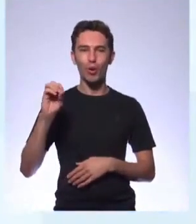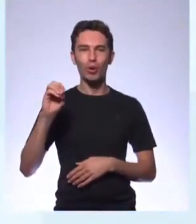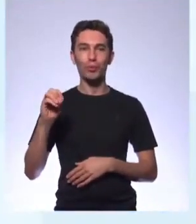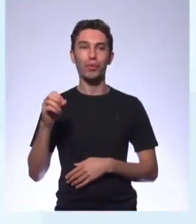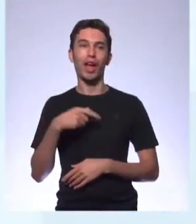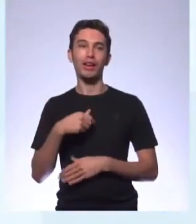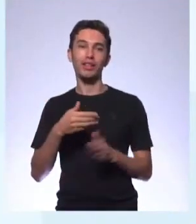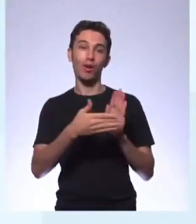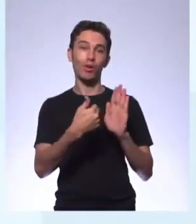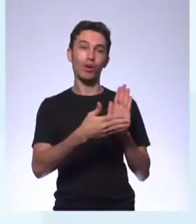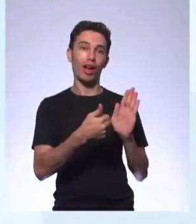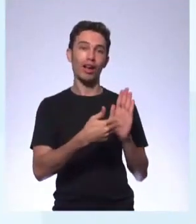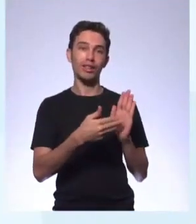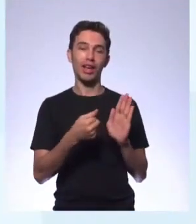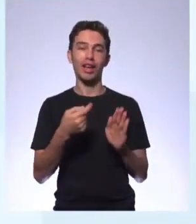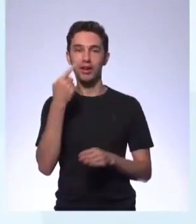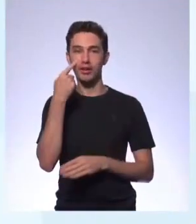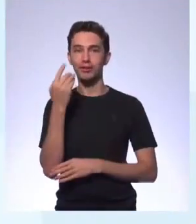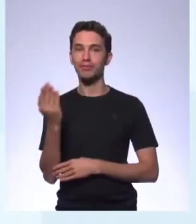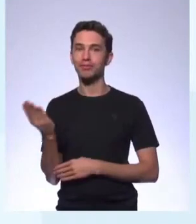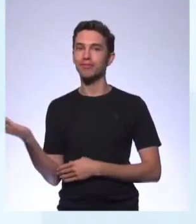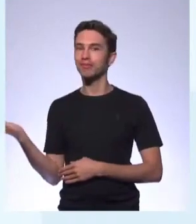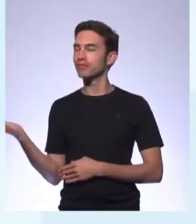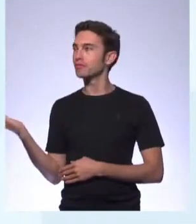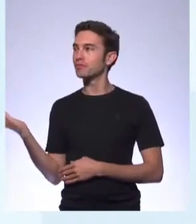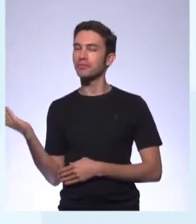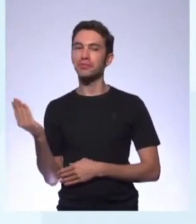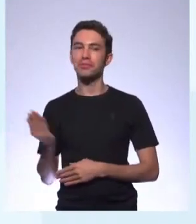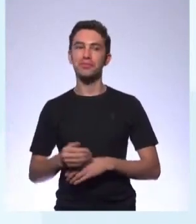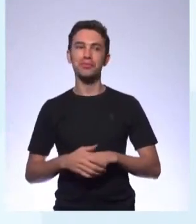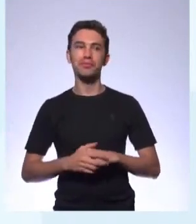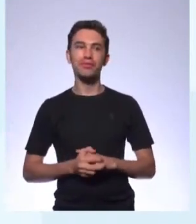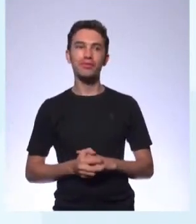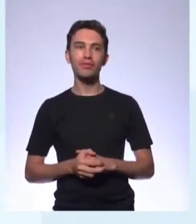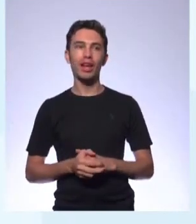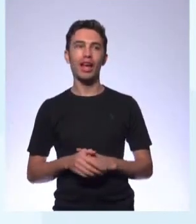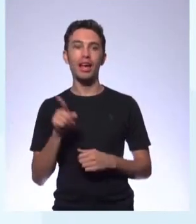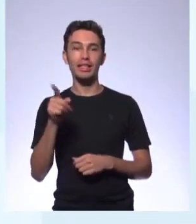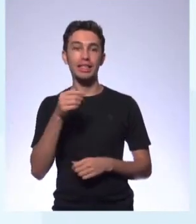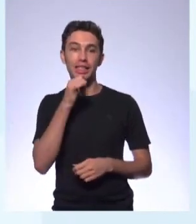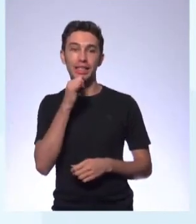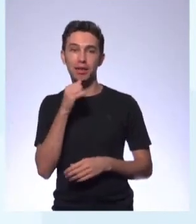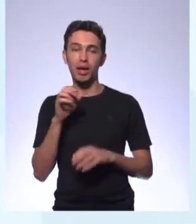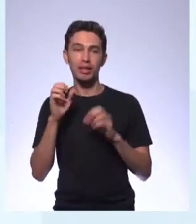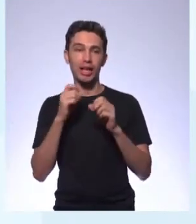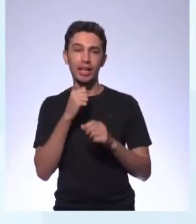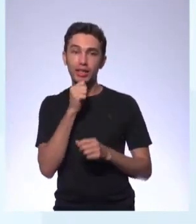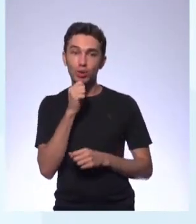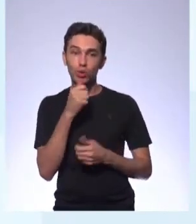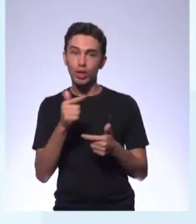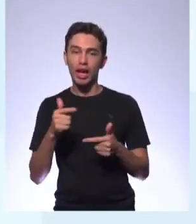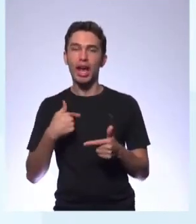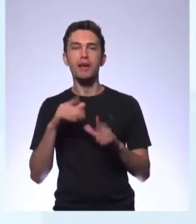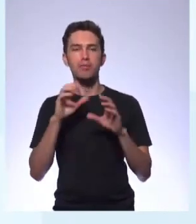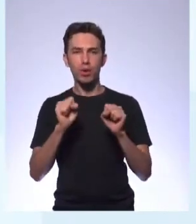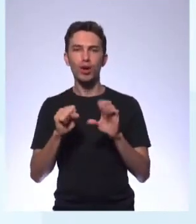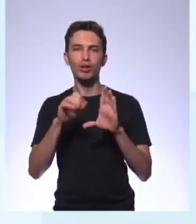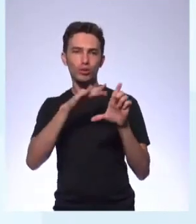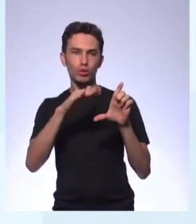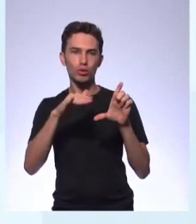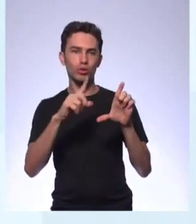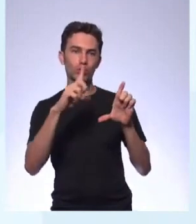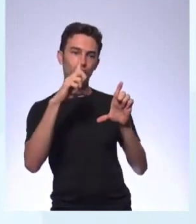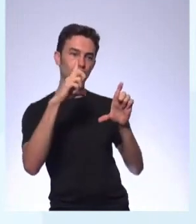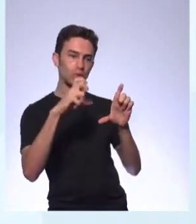já sabem, agora sim, a página 106. você não tem o caderno, ainda dá tempo, tira a print da tela, baixa aí o QR Code